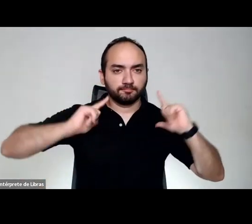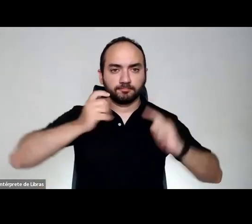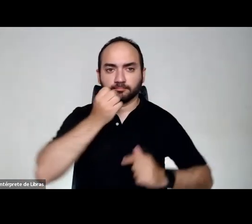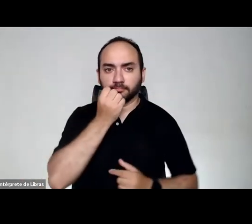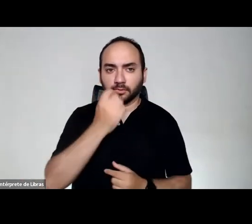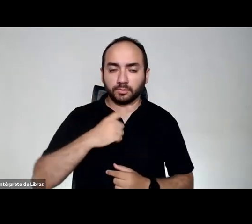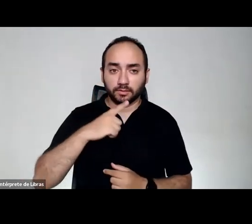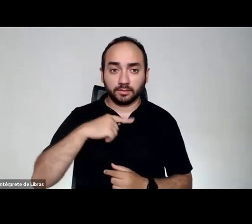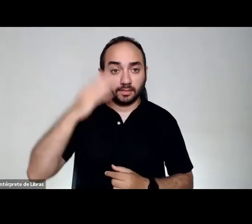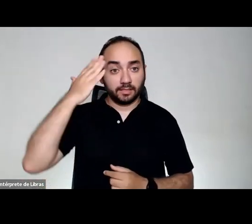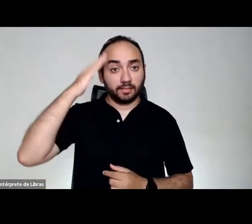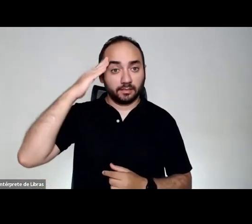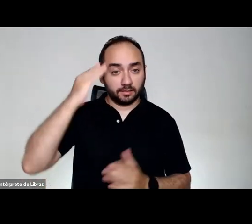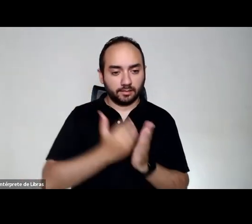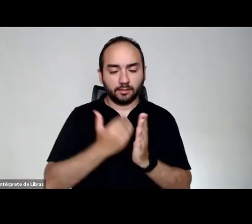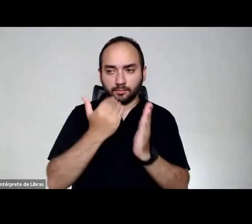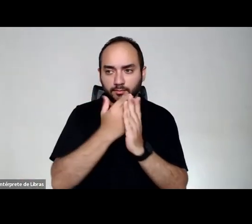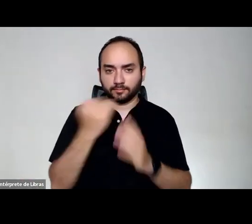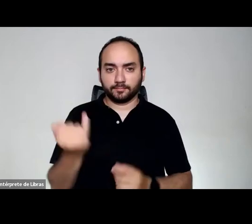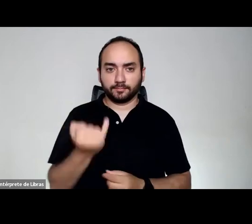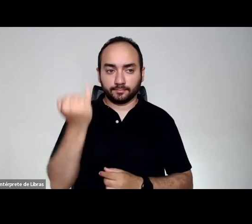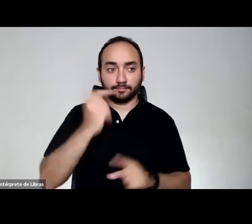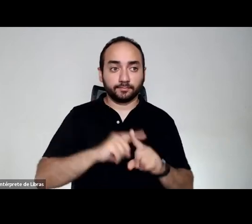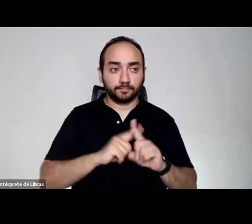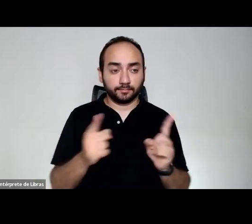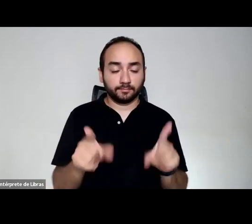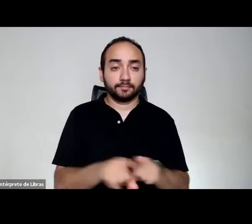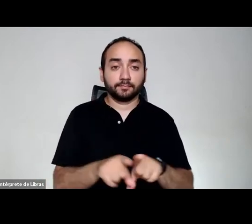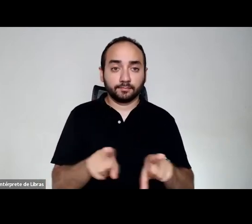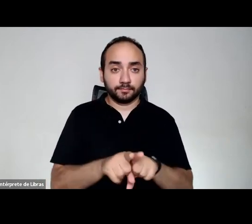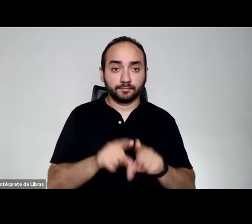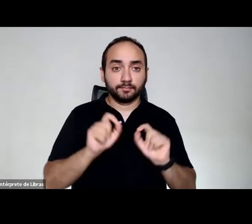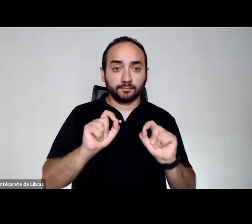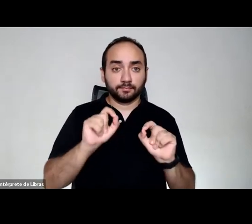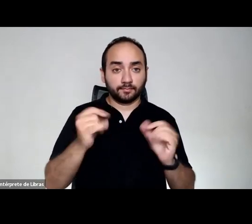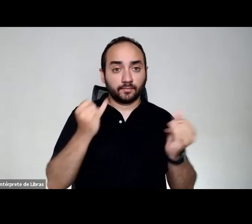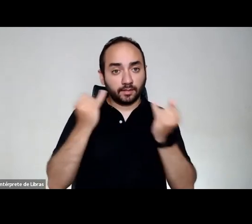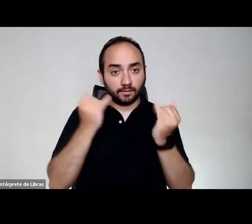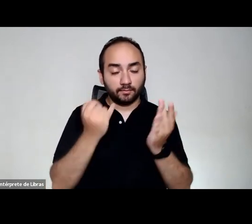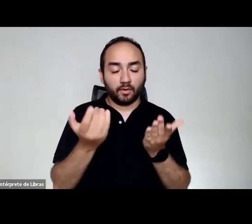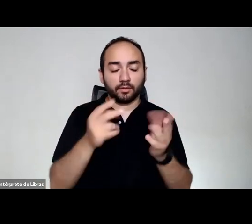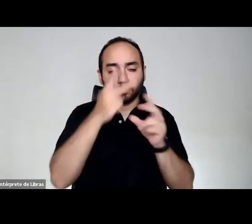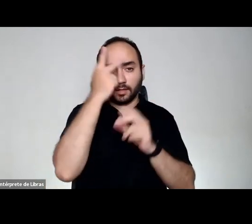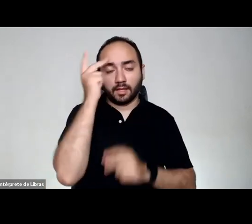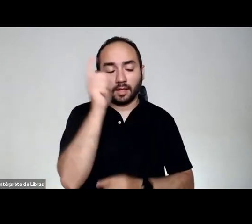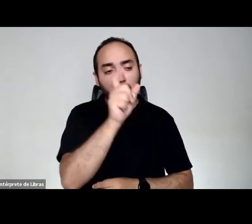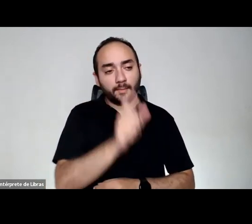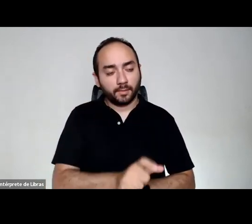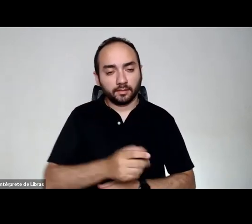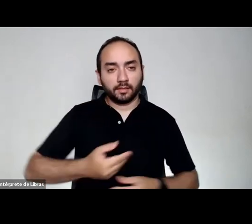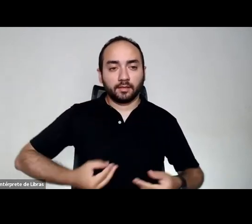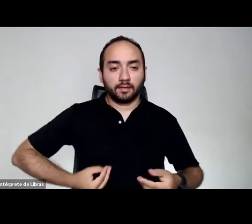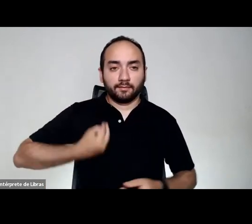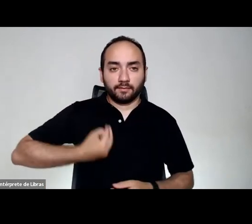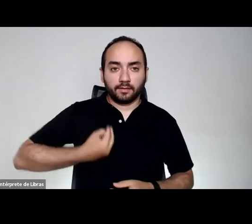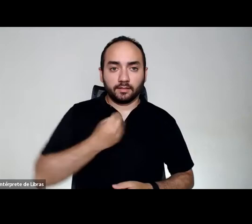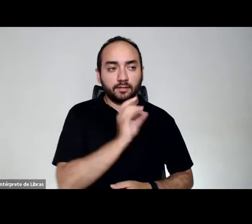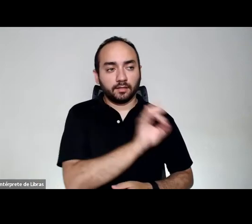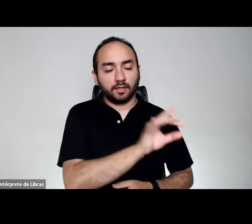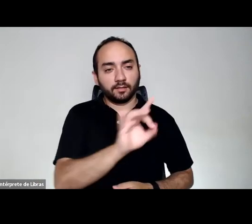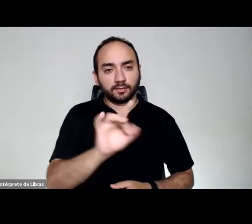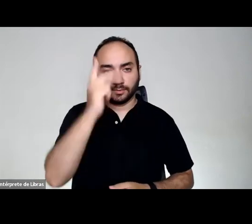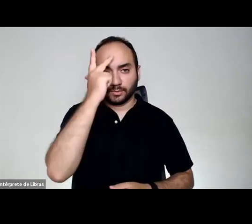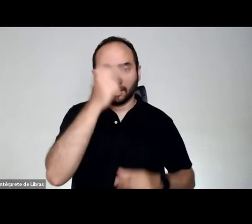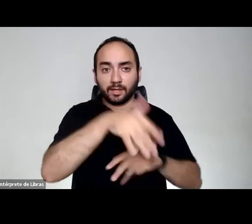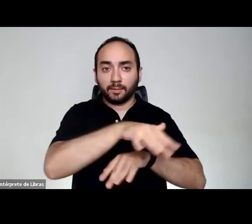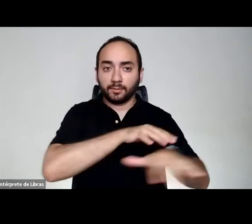entendimento dos potenciais do lazer, mas imagens e informações das pessoas nos seus momentos de lazer, as pessoas